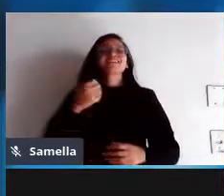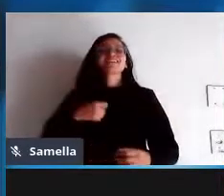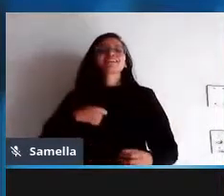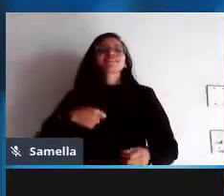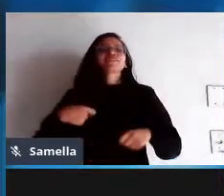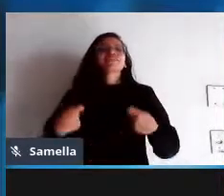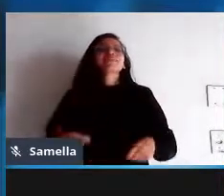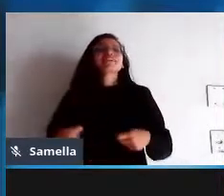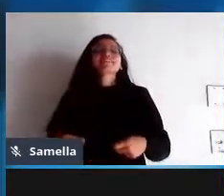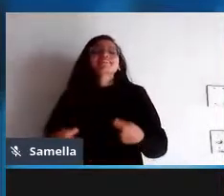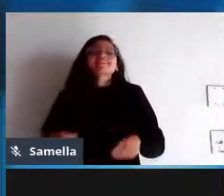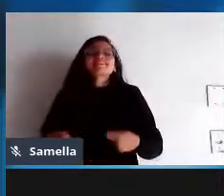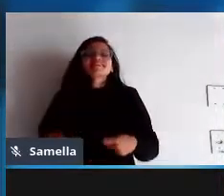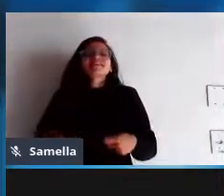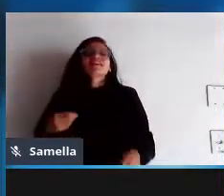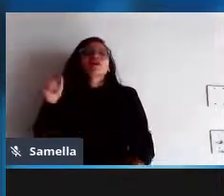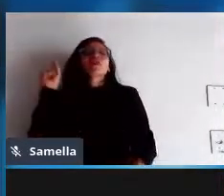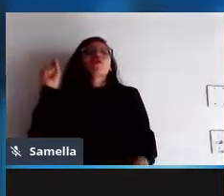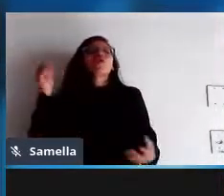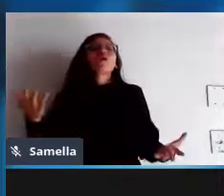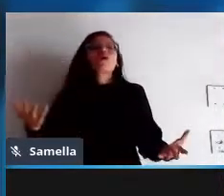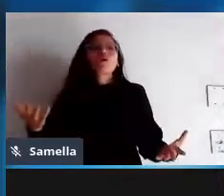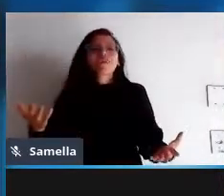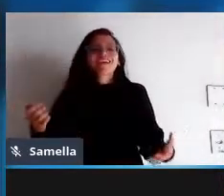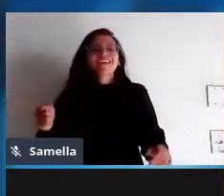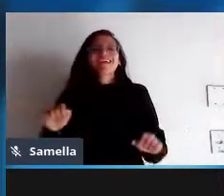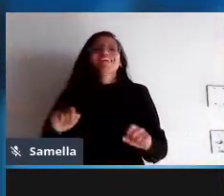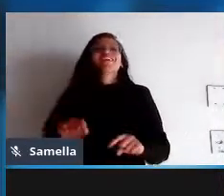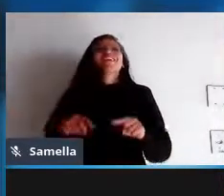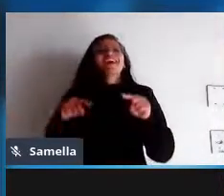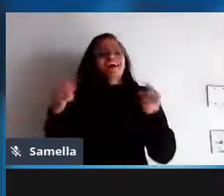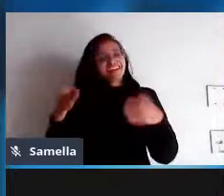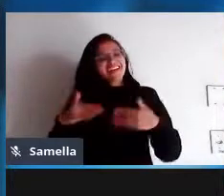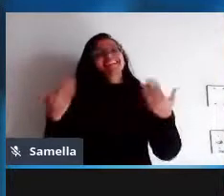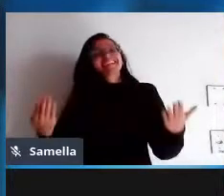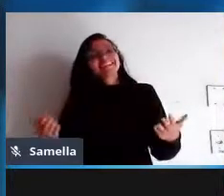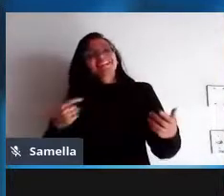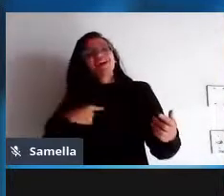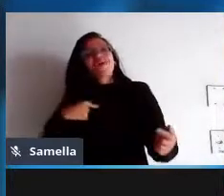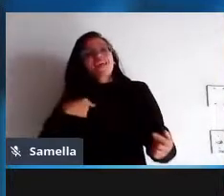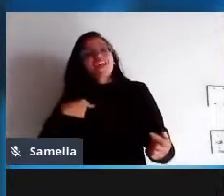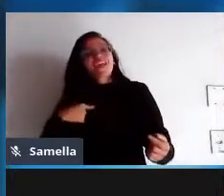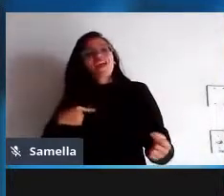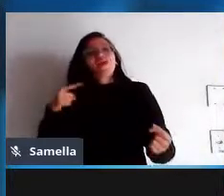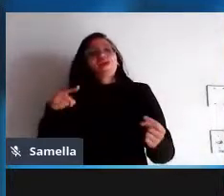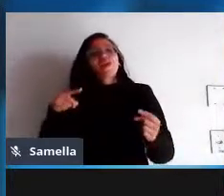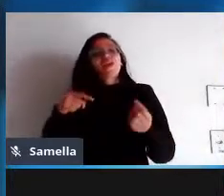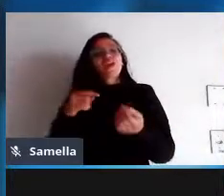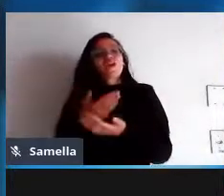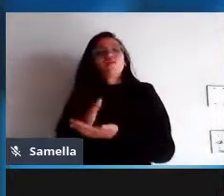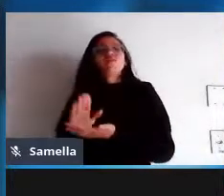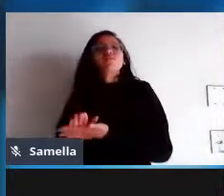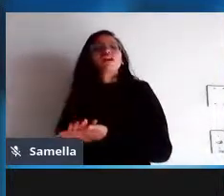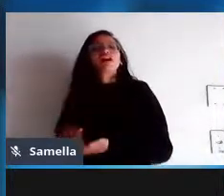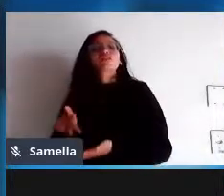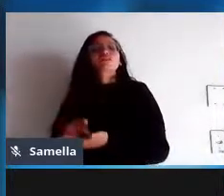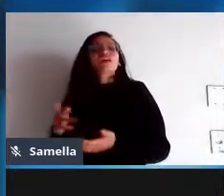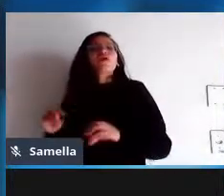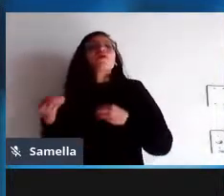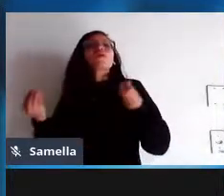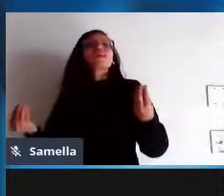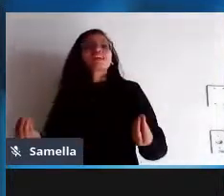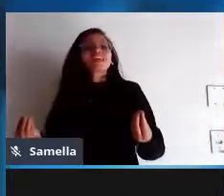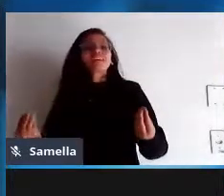delas a sobrevivência depende de que cada um complete aquilo que falta no outro se eu não tenho força velocidade ou